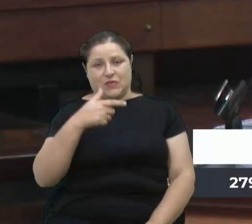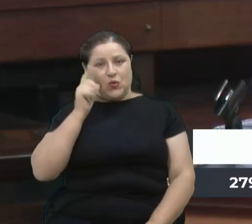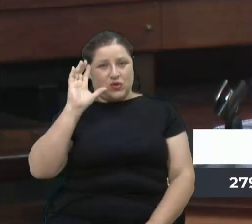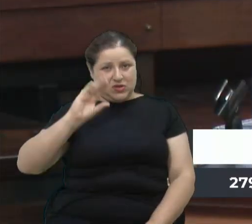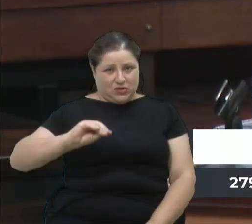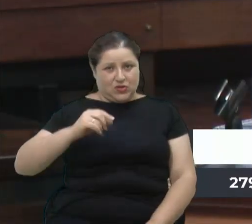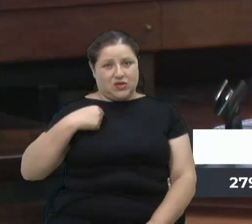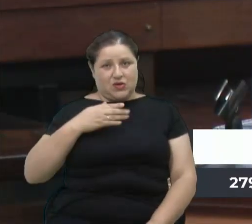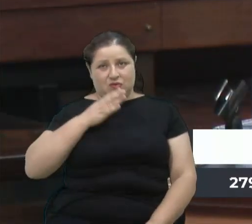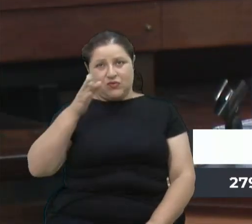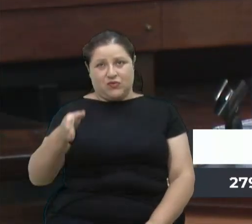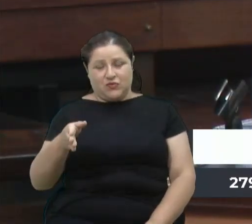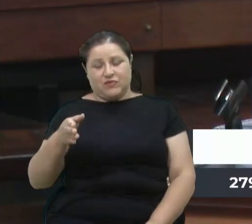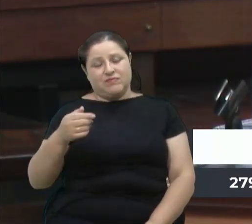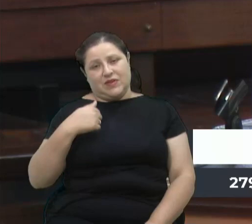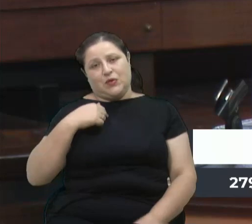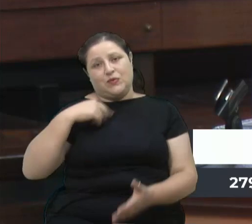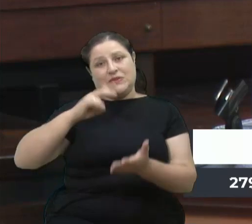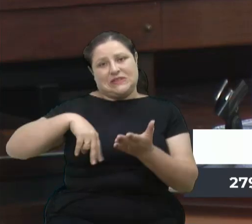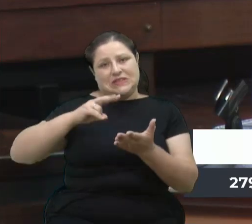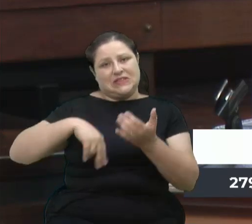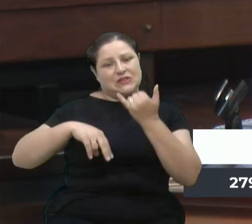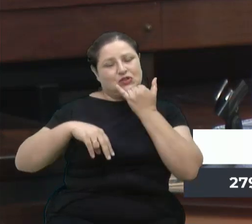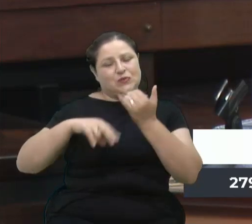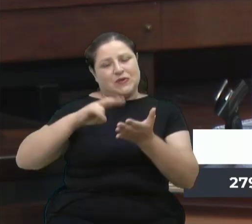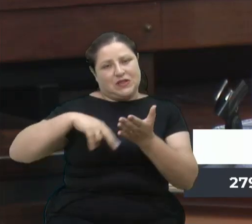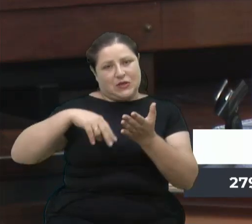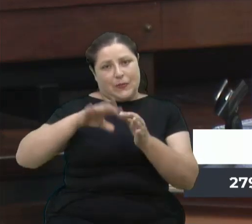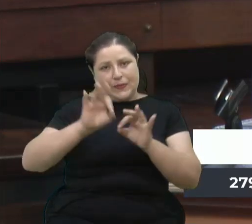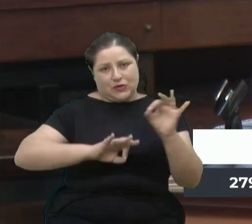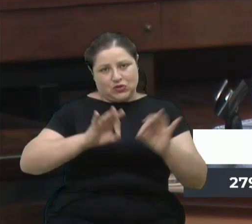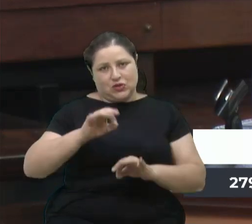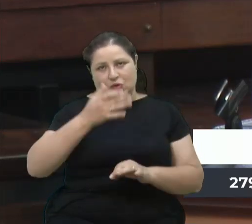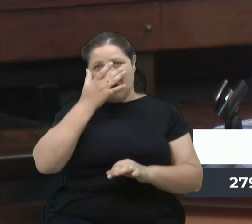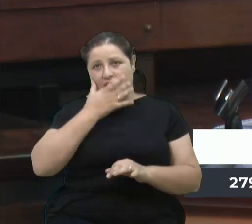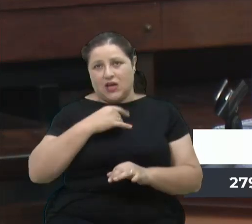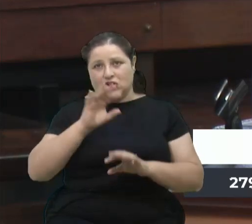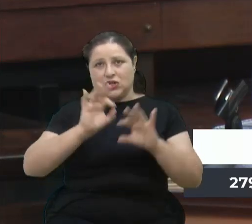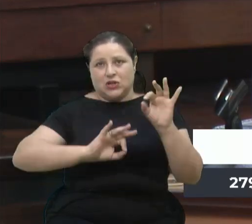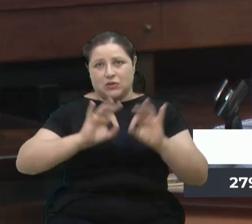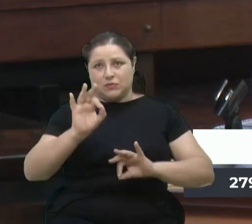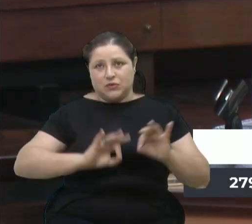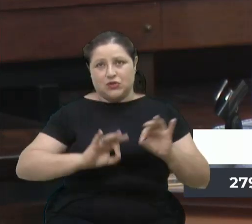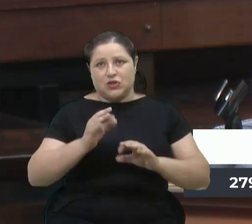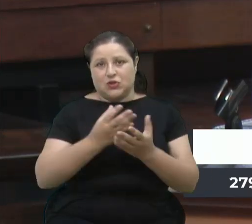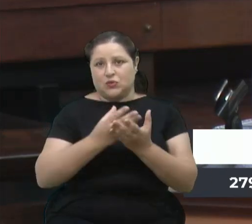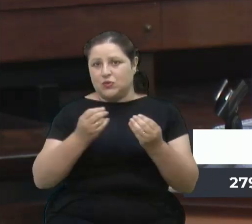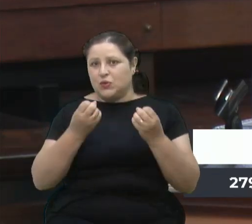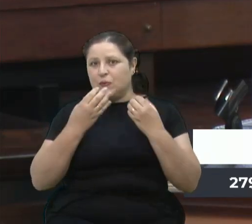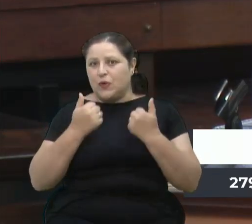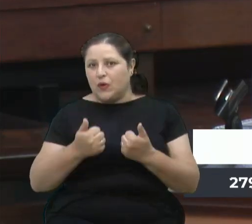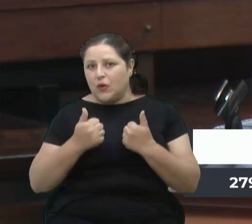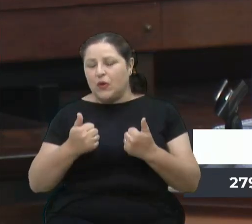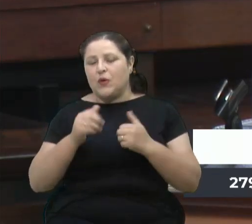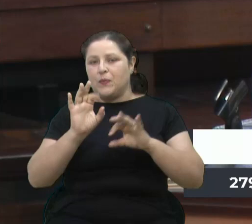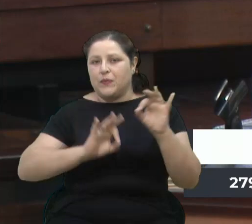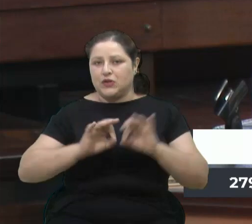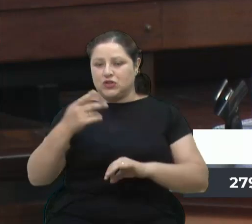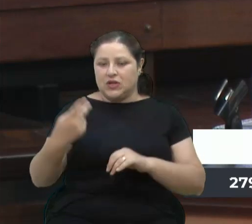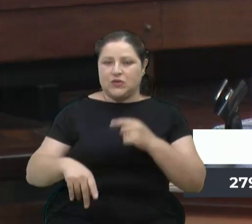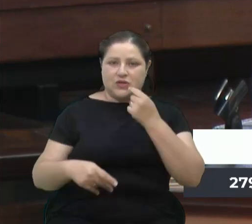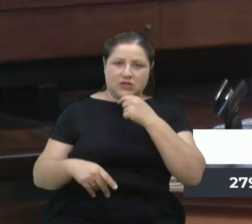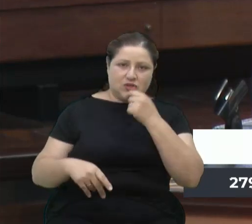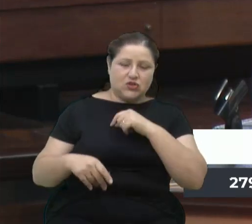noite estive lendo o projeto e achei um projeto muito bom, um projeto para Caxias Caxias do Sul